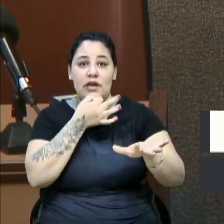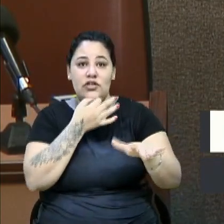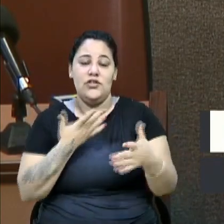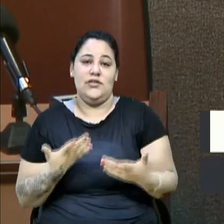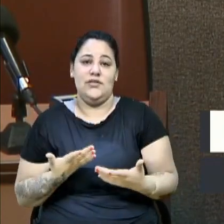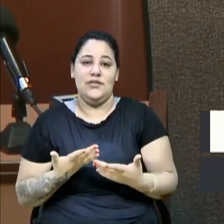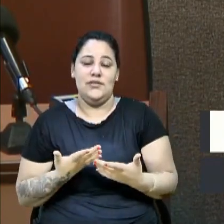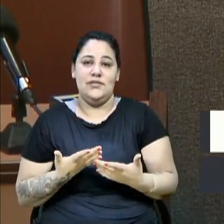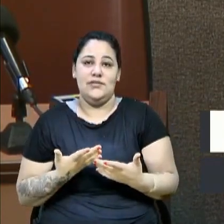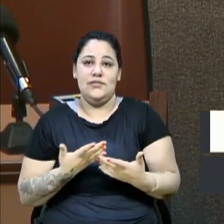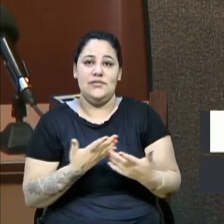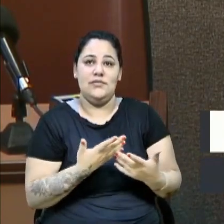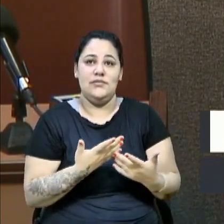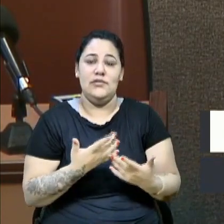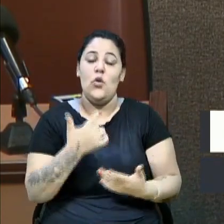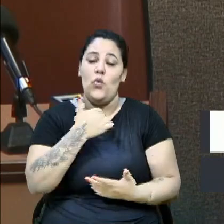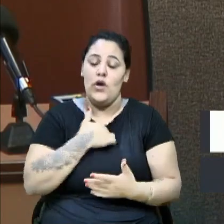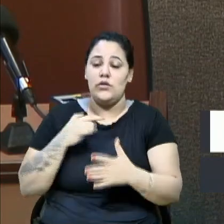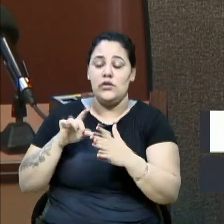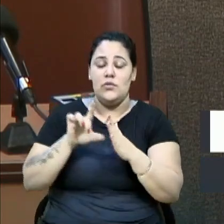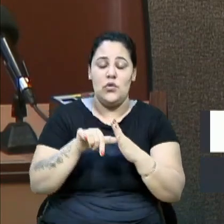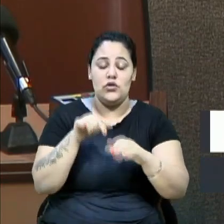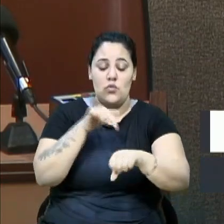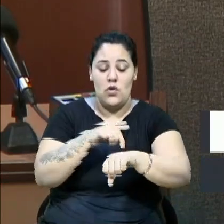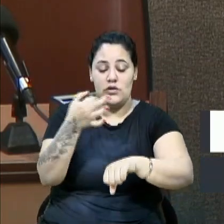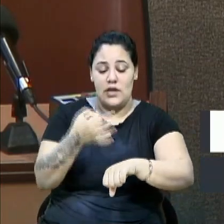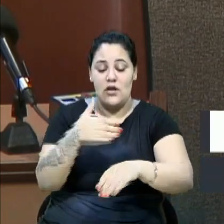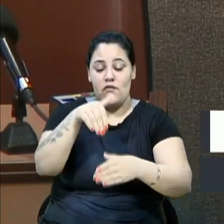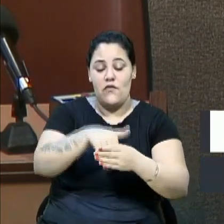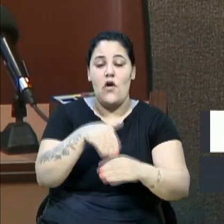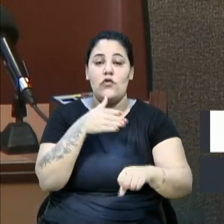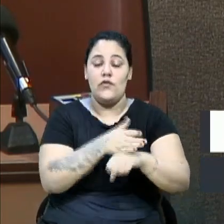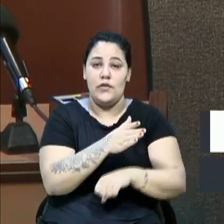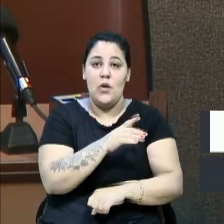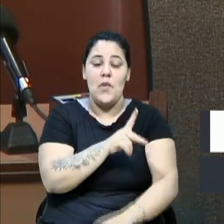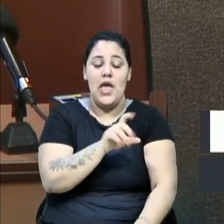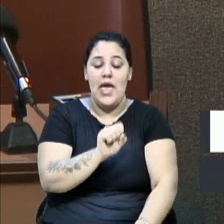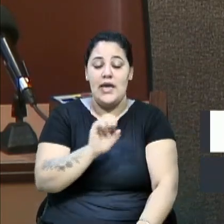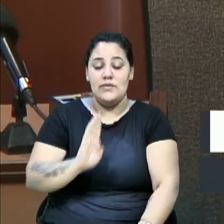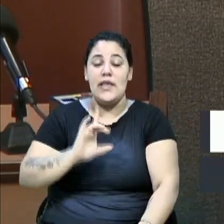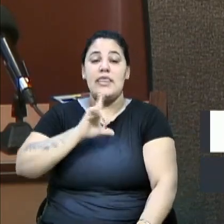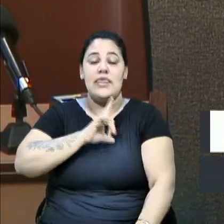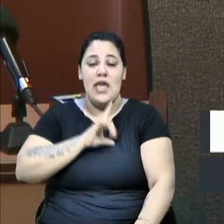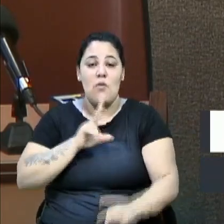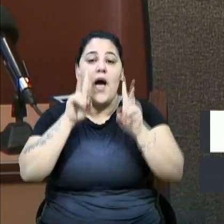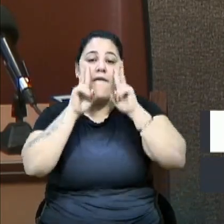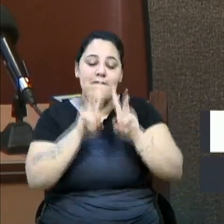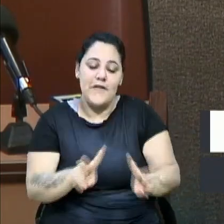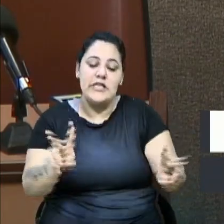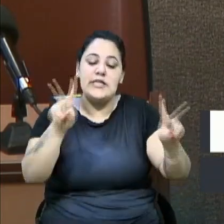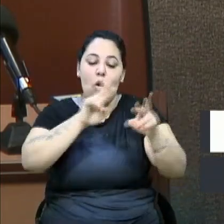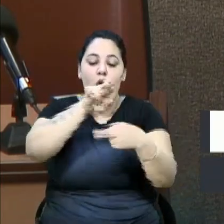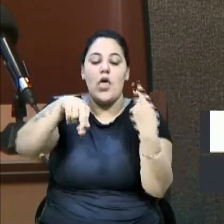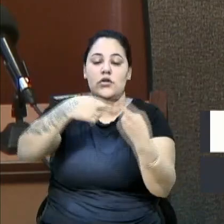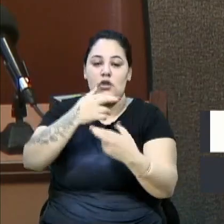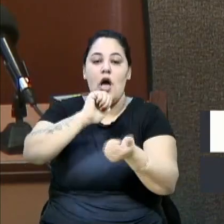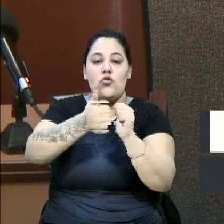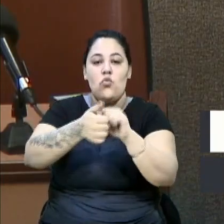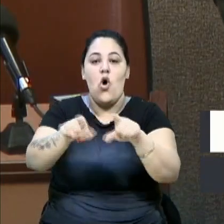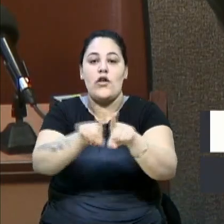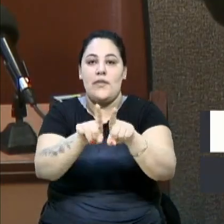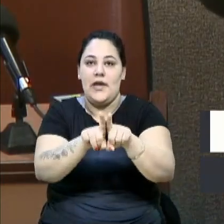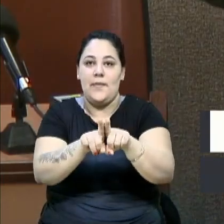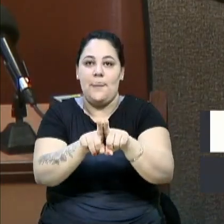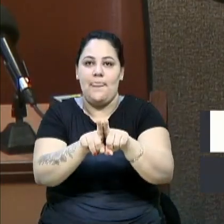Então eu, no momento oportuno, vou votar favorável. O PSB tem essa visão também em relação ao esporte, e isso não